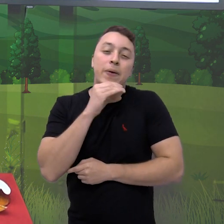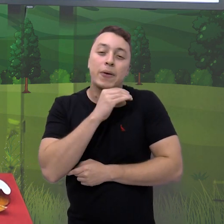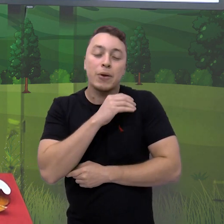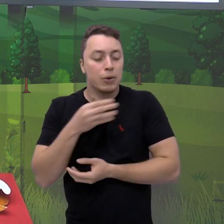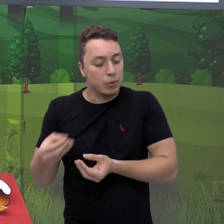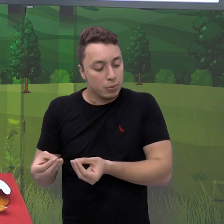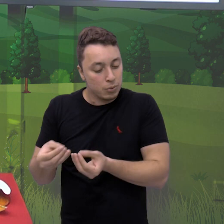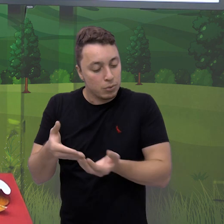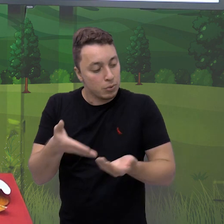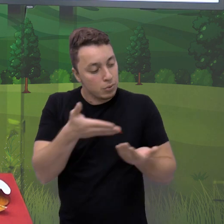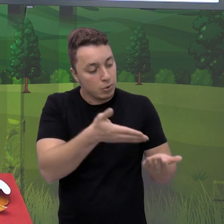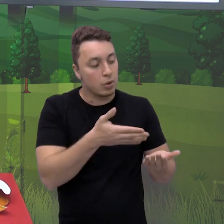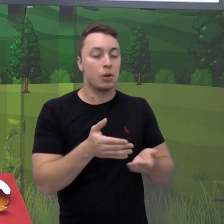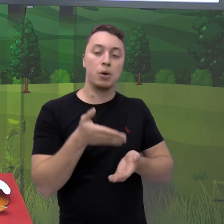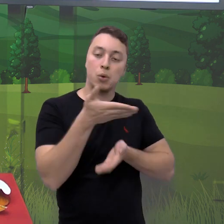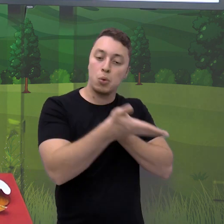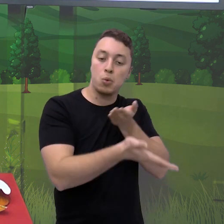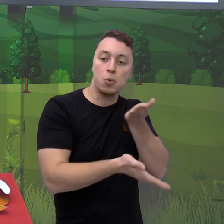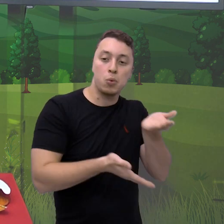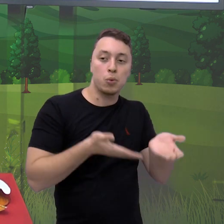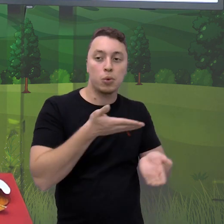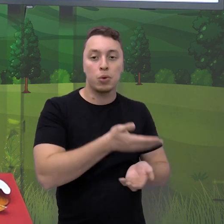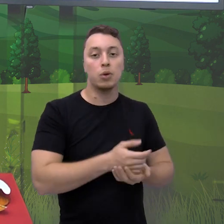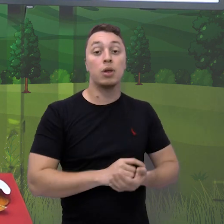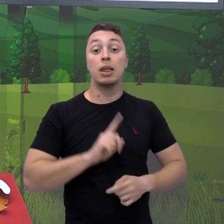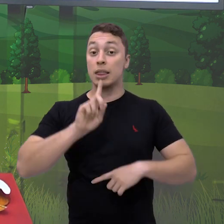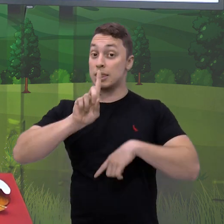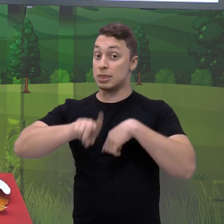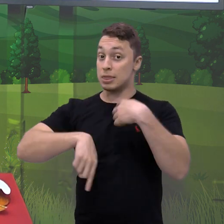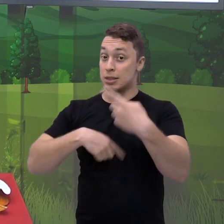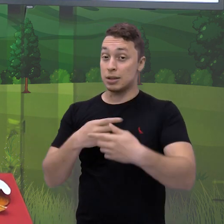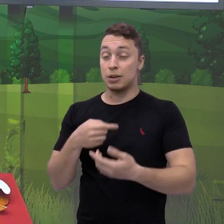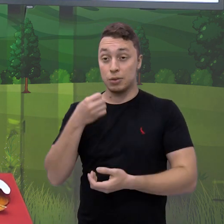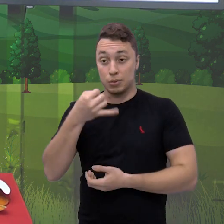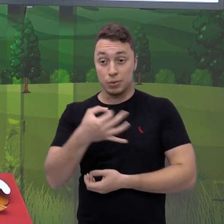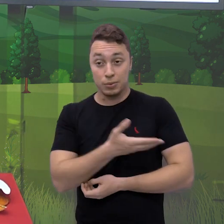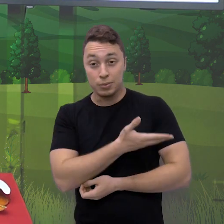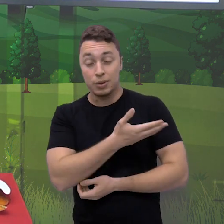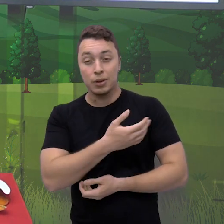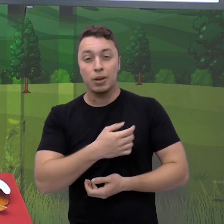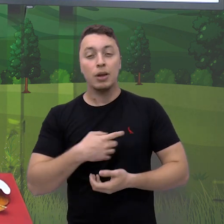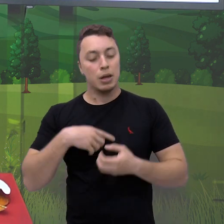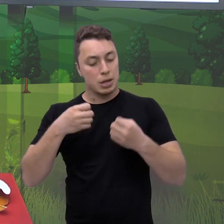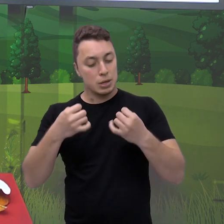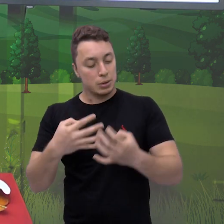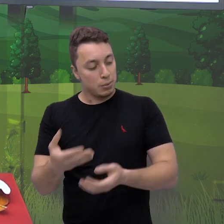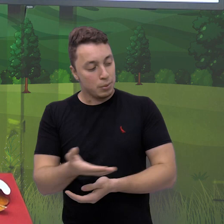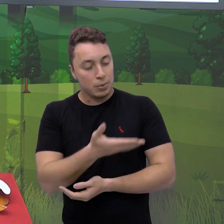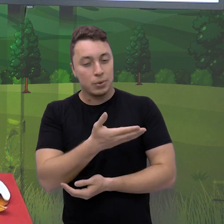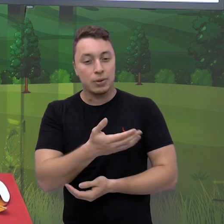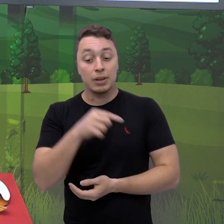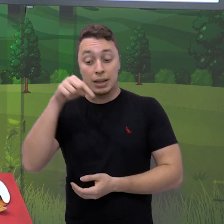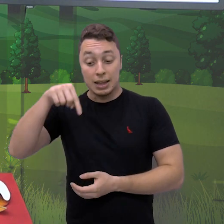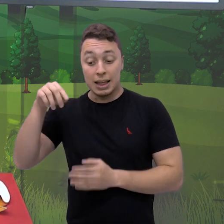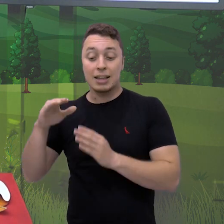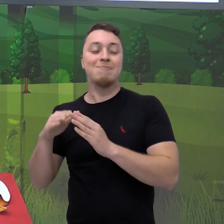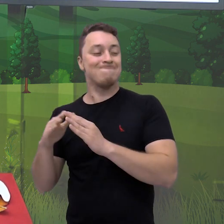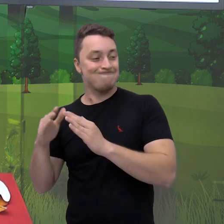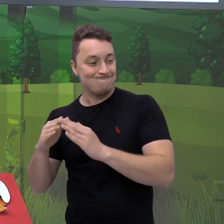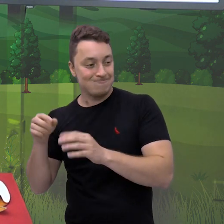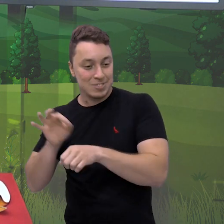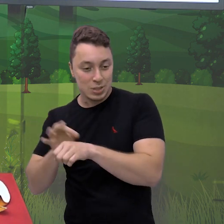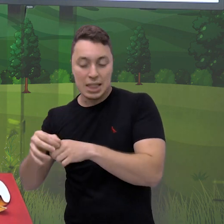sopa. Depois disso, ela continuou dizendo, como eu estava dizendo para você, aqui no formigueiro todo mundo